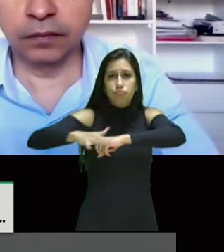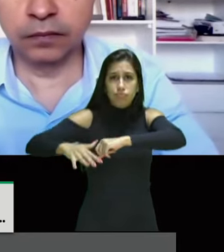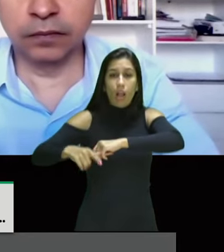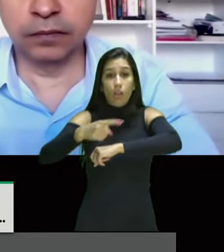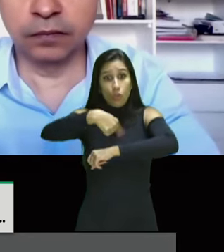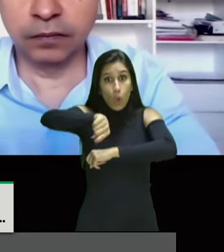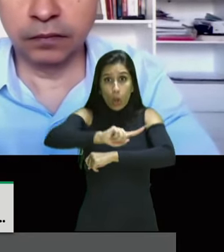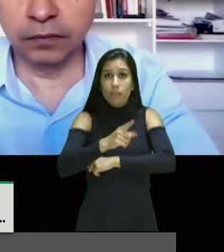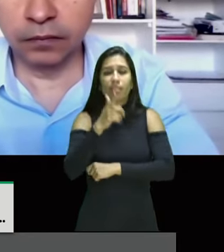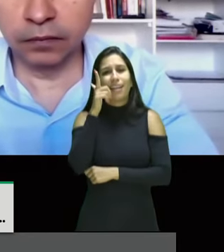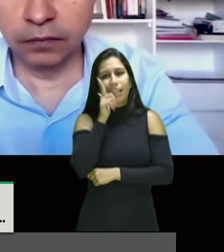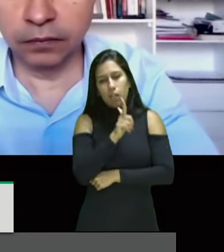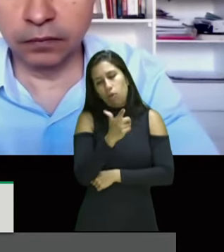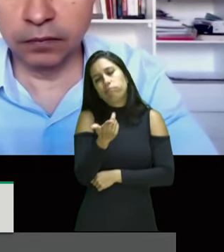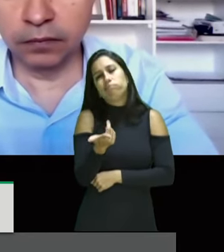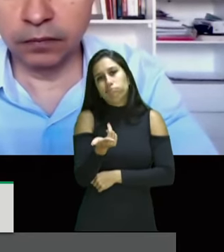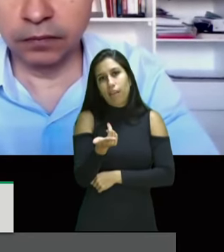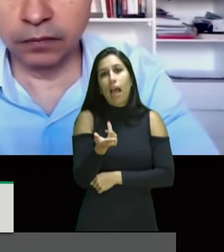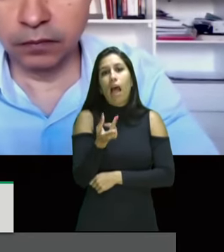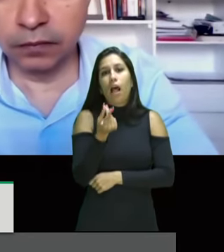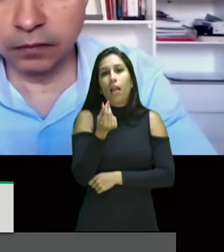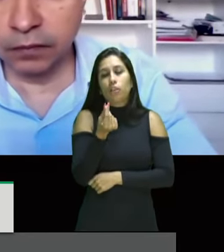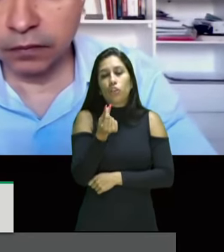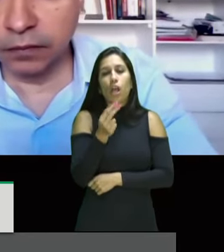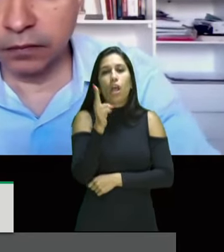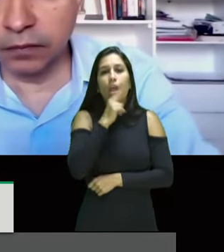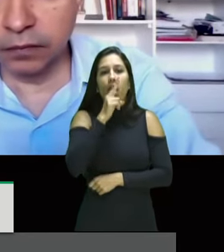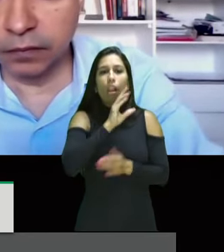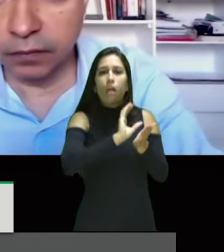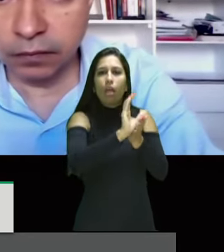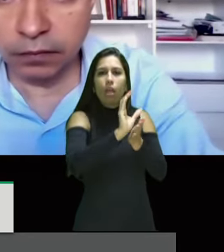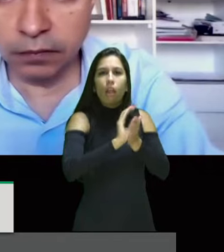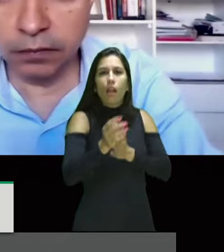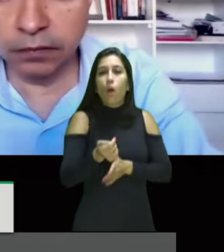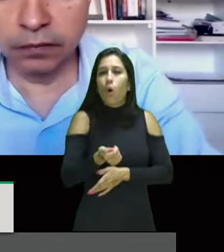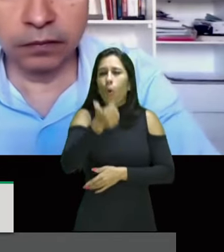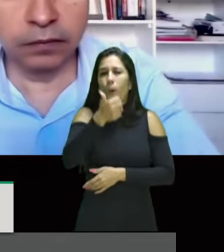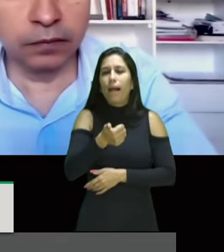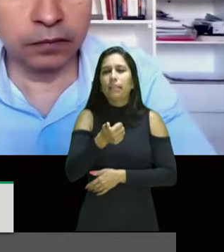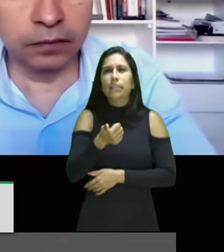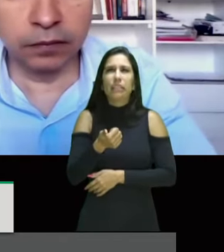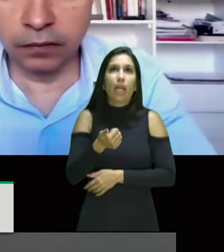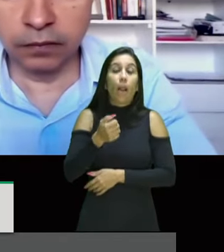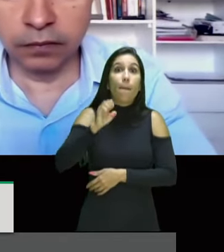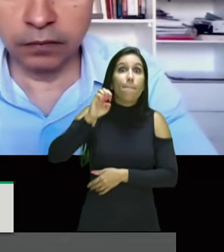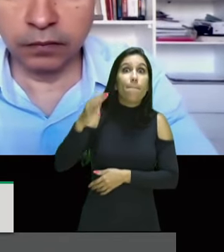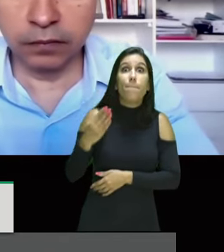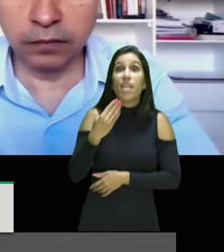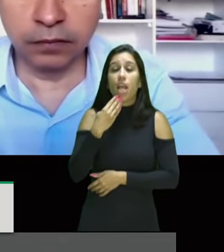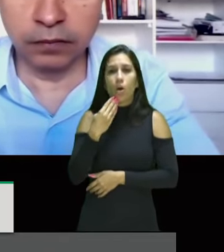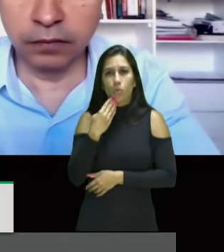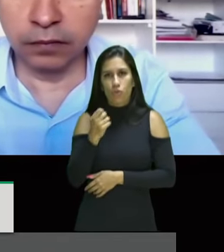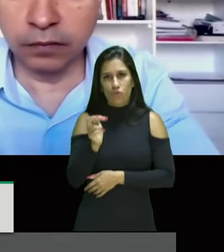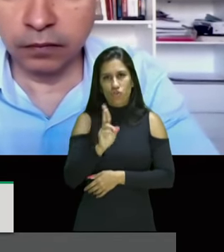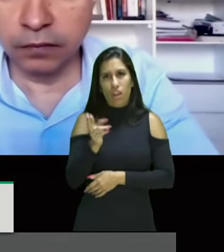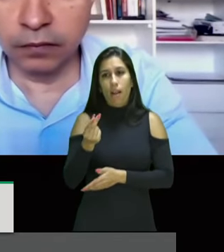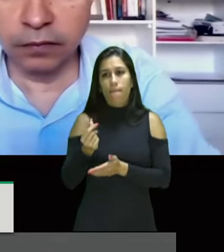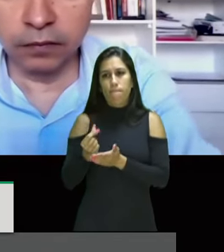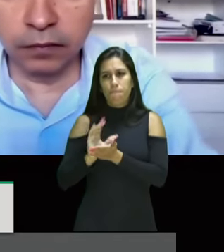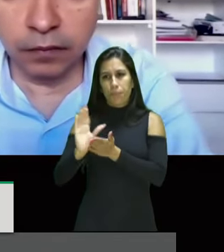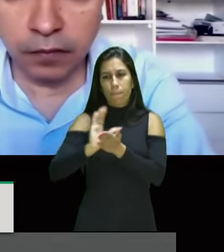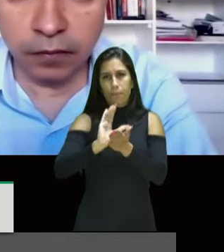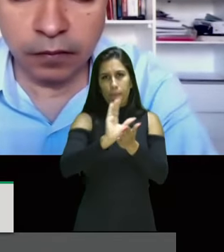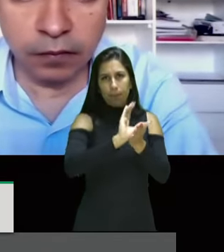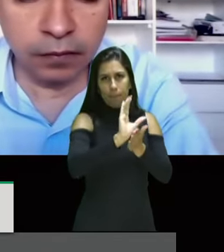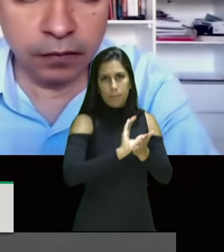totalizando um montante próximo a 4,5 bilhões de reais de recursos repassados.